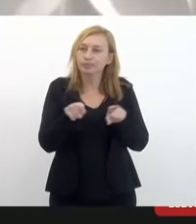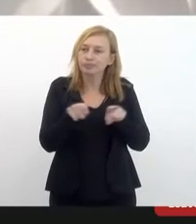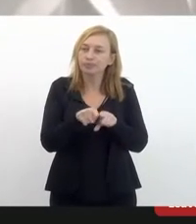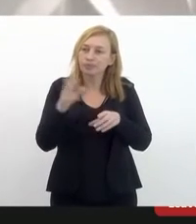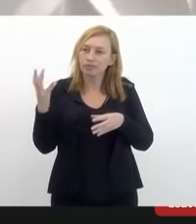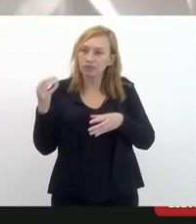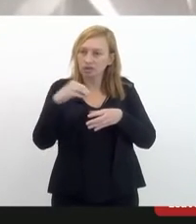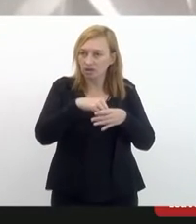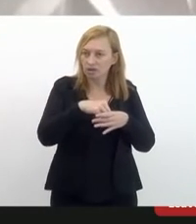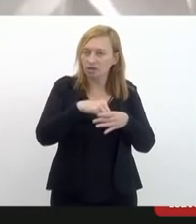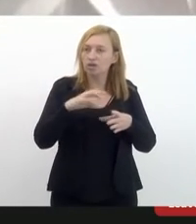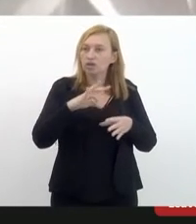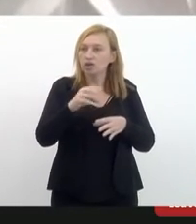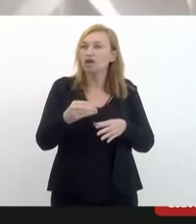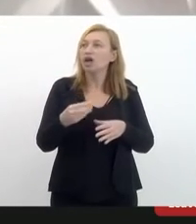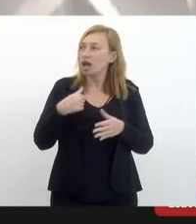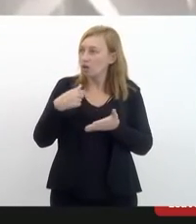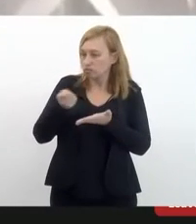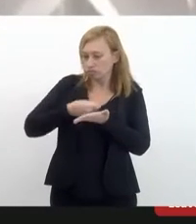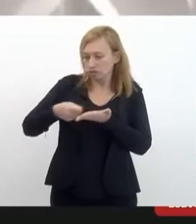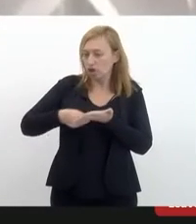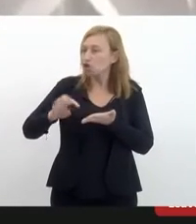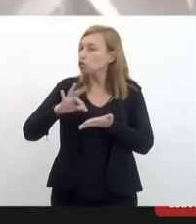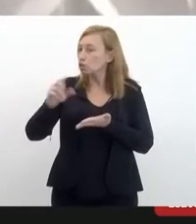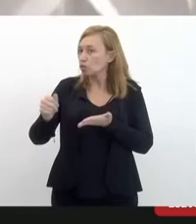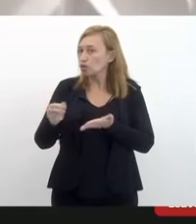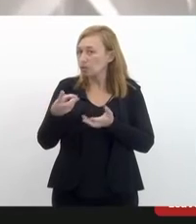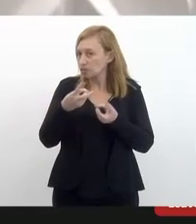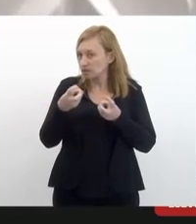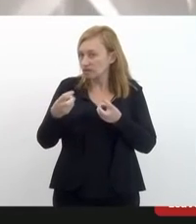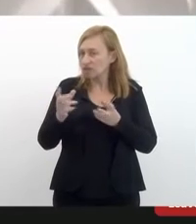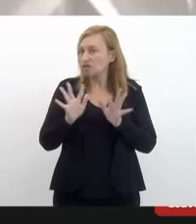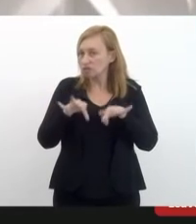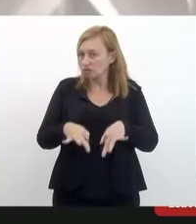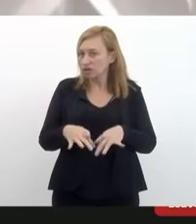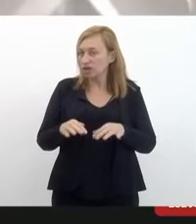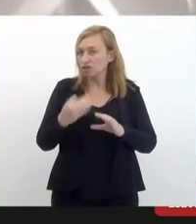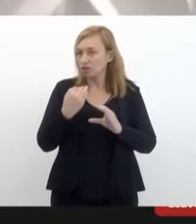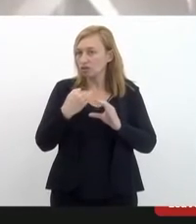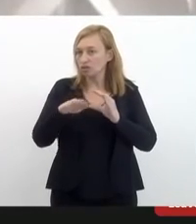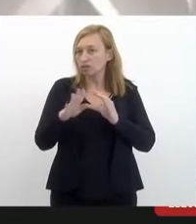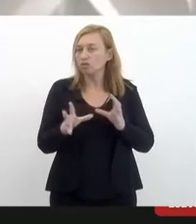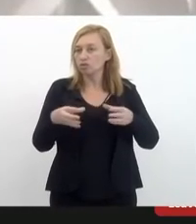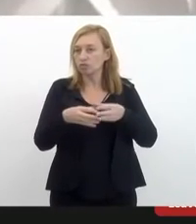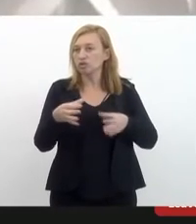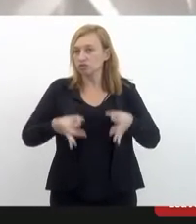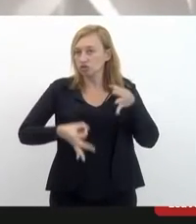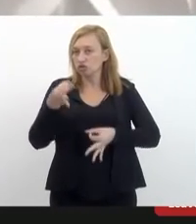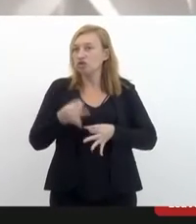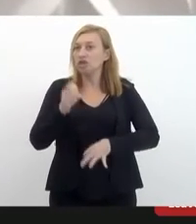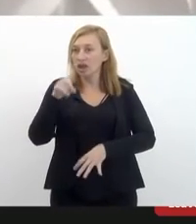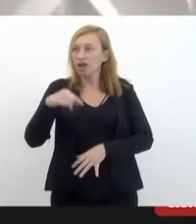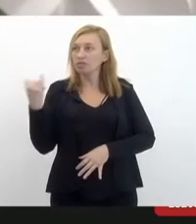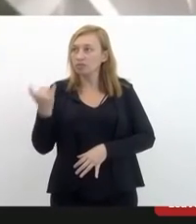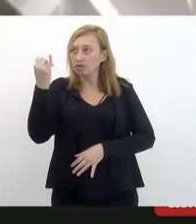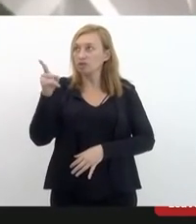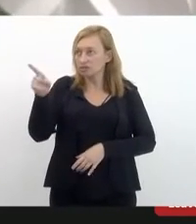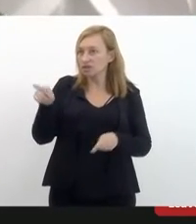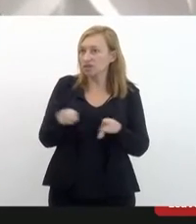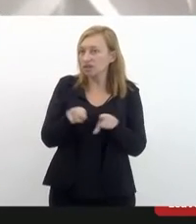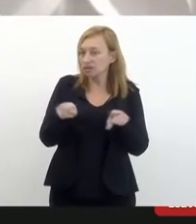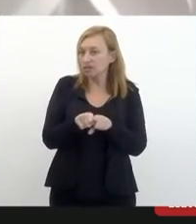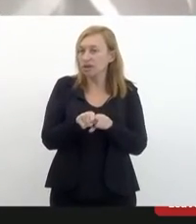de, eu anotei todas as suas observações e vou passar o final para a Comissão de Constituição e Justiça, mas é importante você também